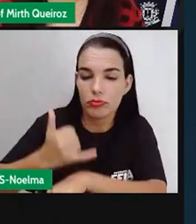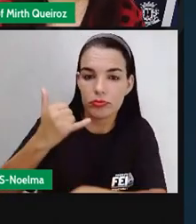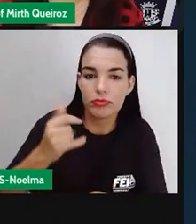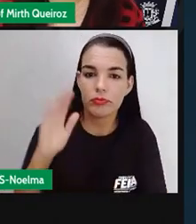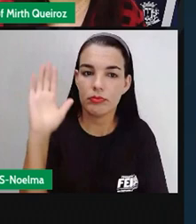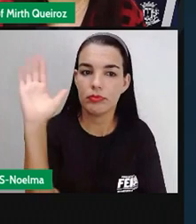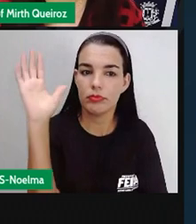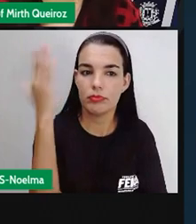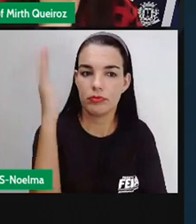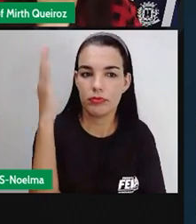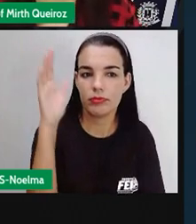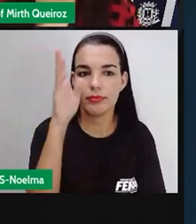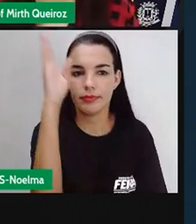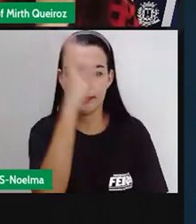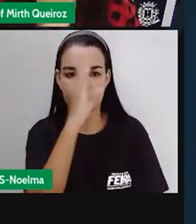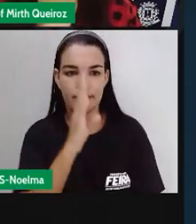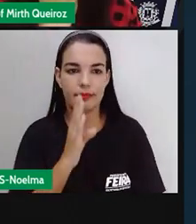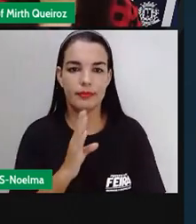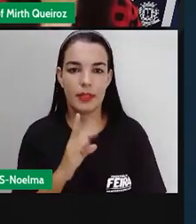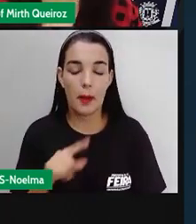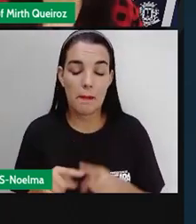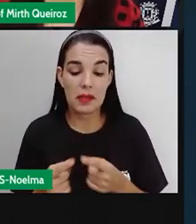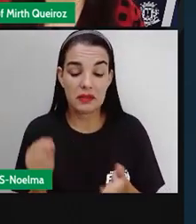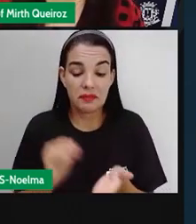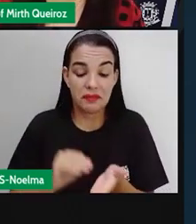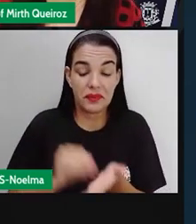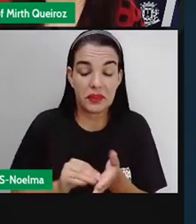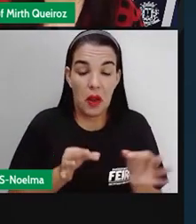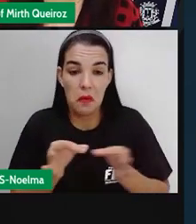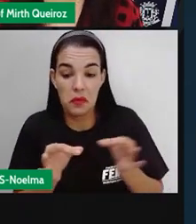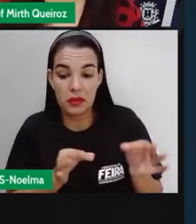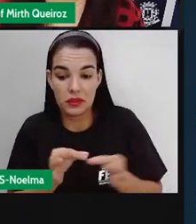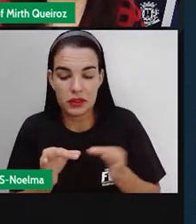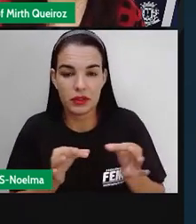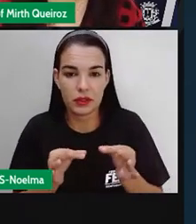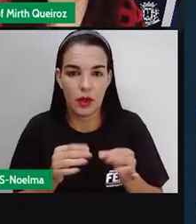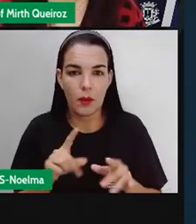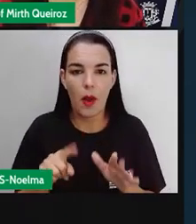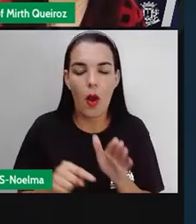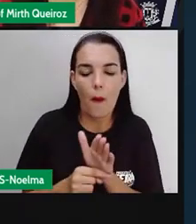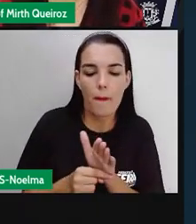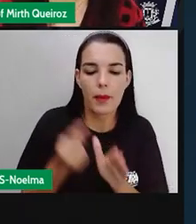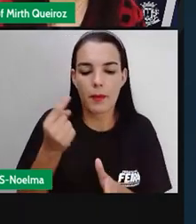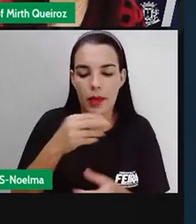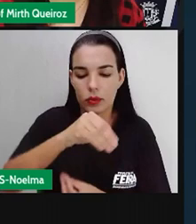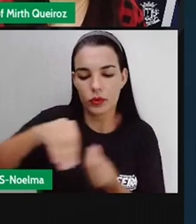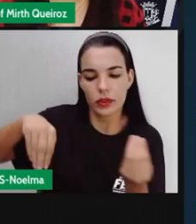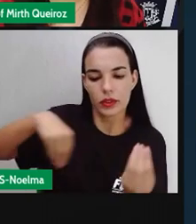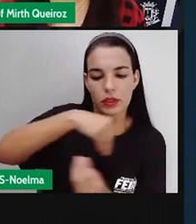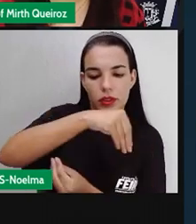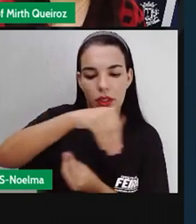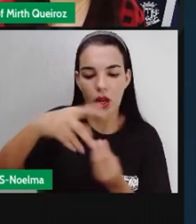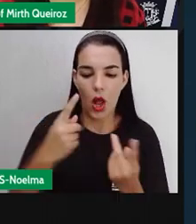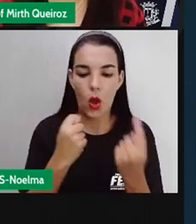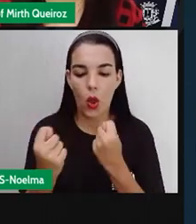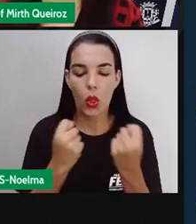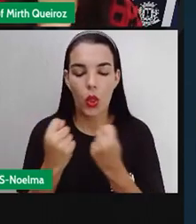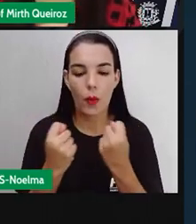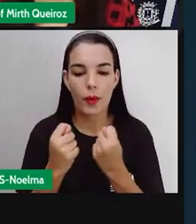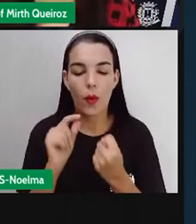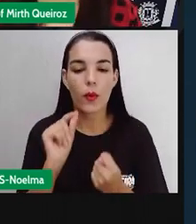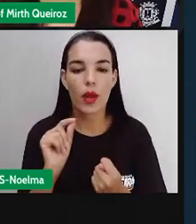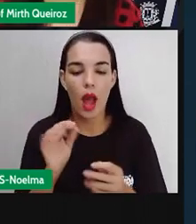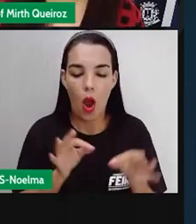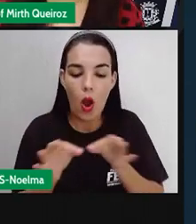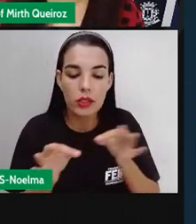porém, não era um ciclo econômico organizado. O primeiro ciclo econômico organizado, do Brasil economicamente